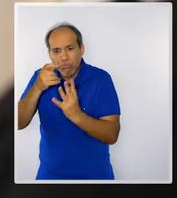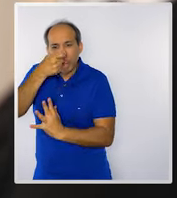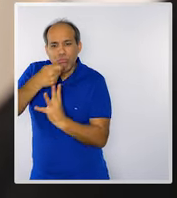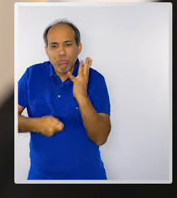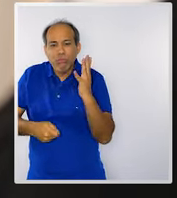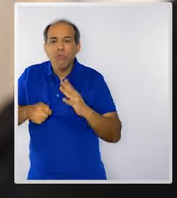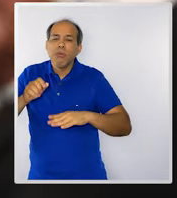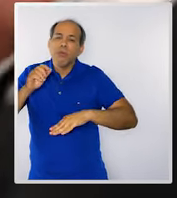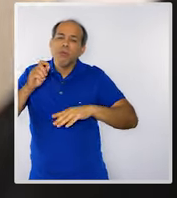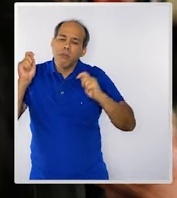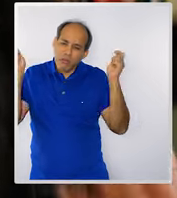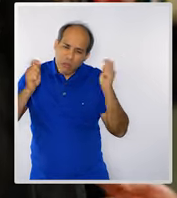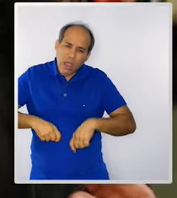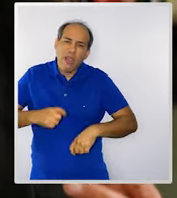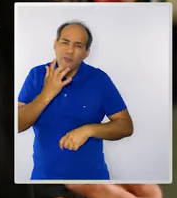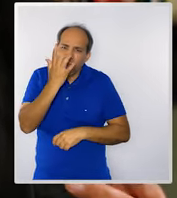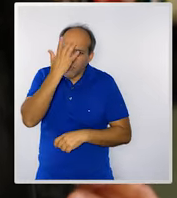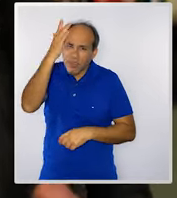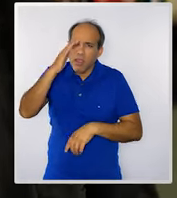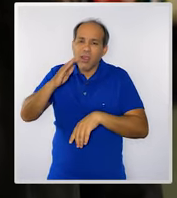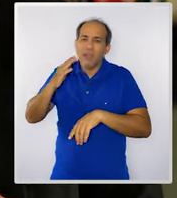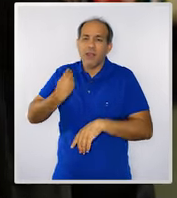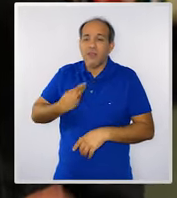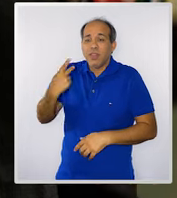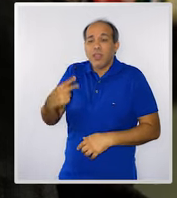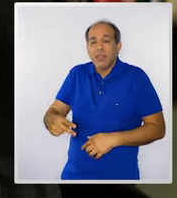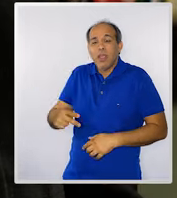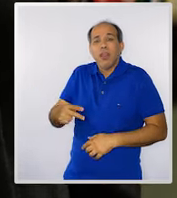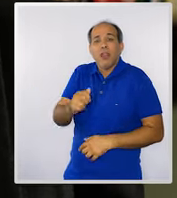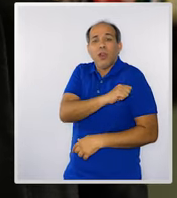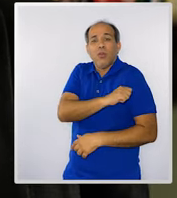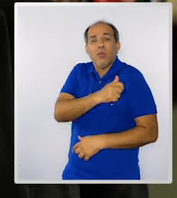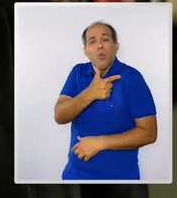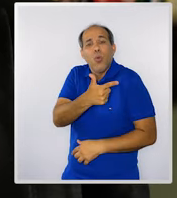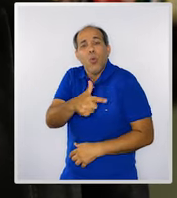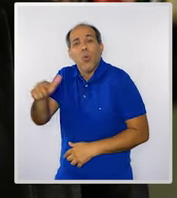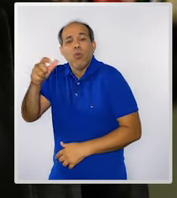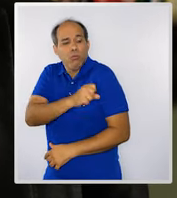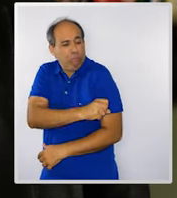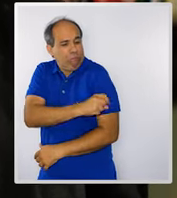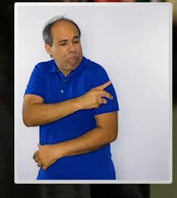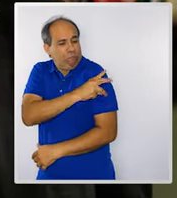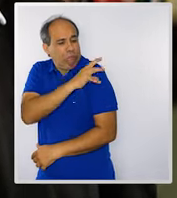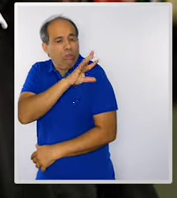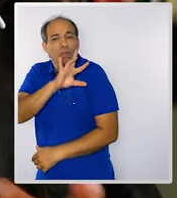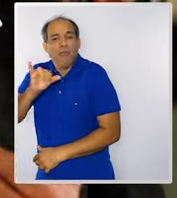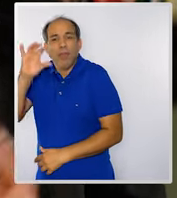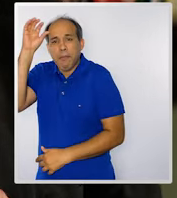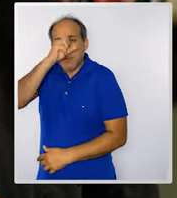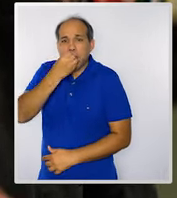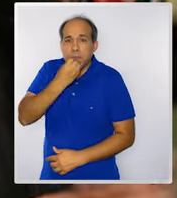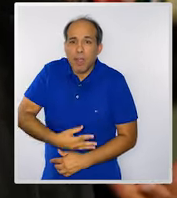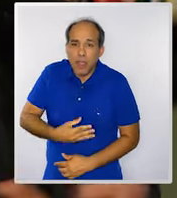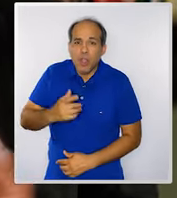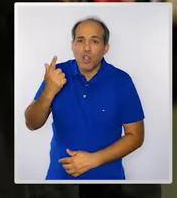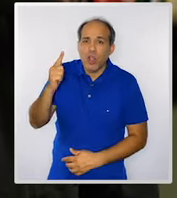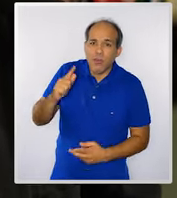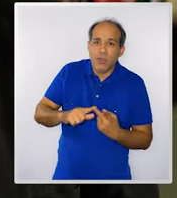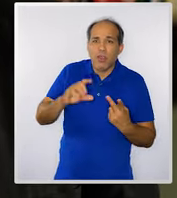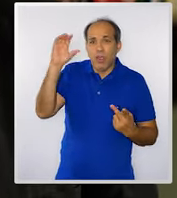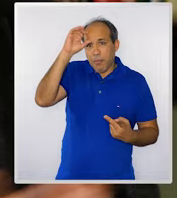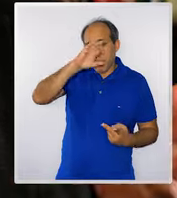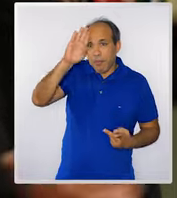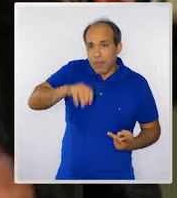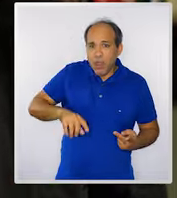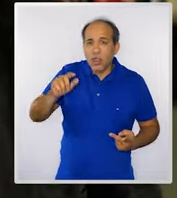vai facilitar a vida desse aluno no restante dos anos seguintes. Ele vai aprender bem geografia, vai aprender